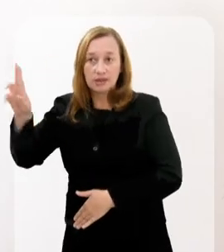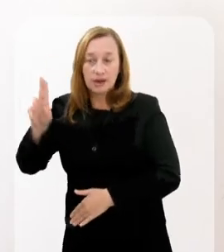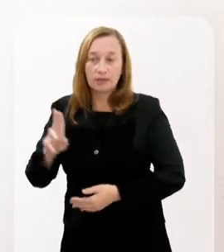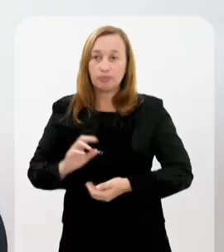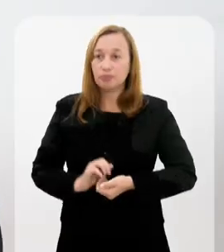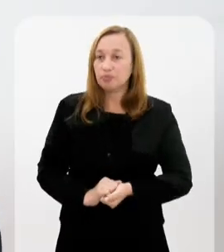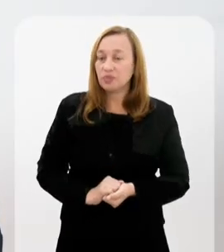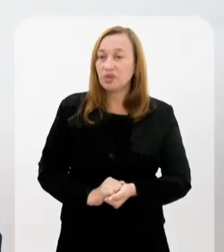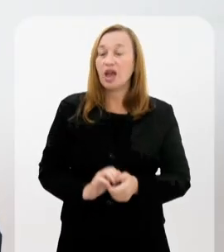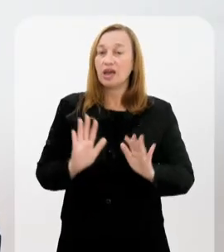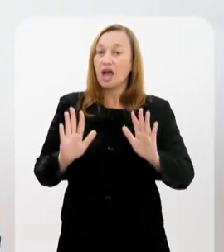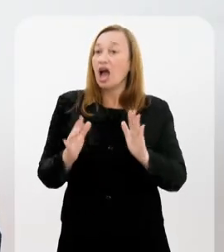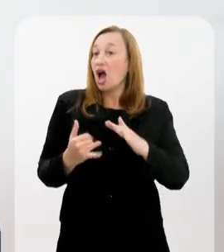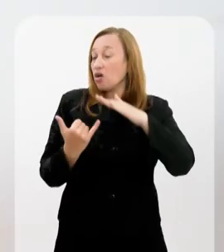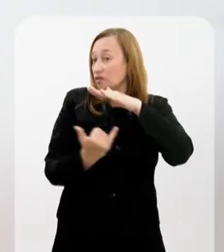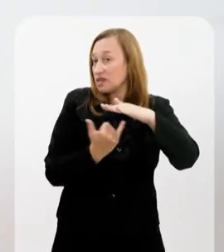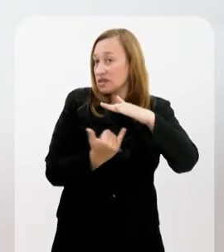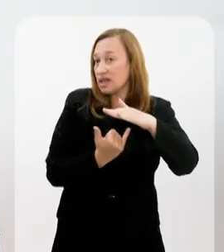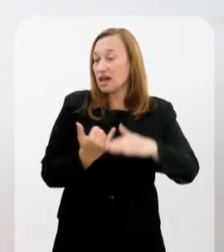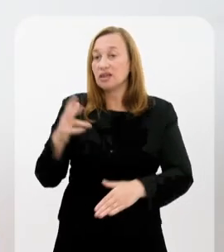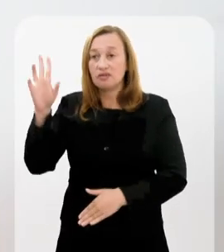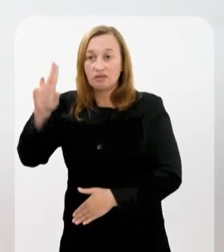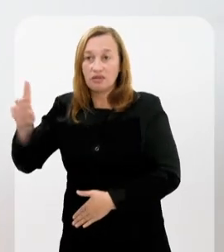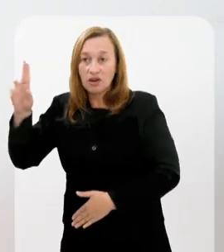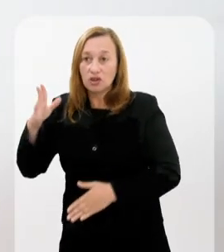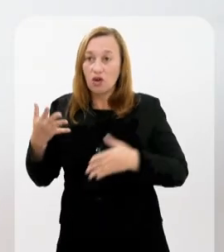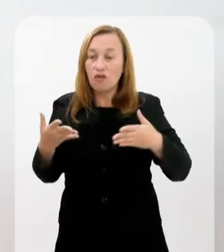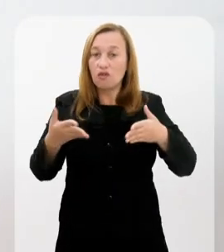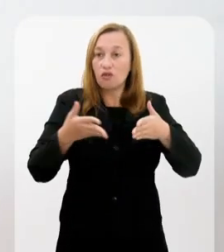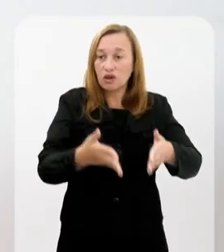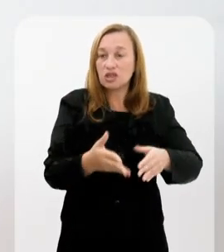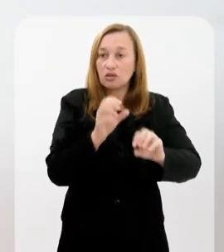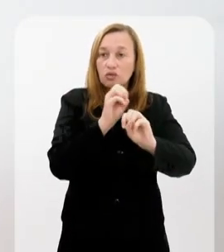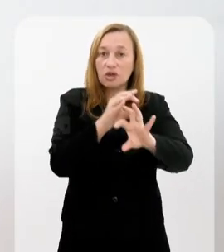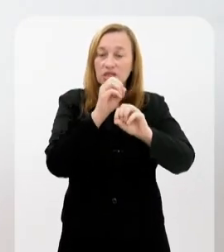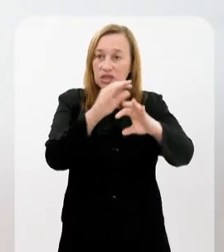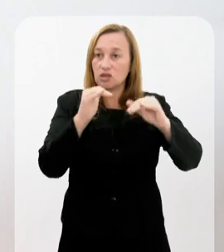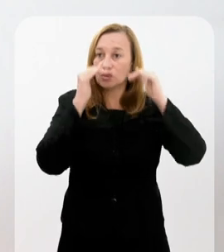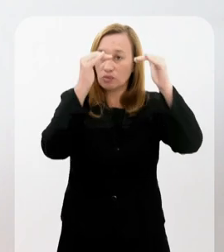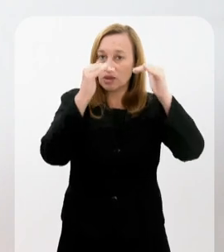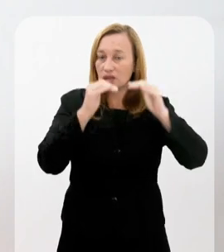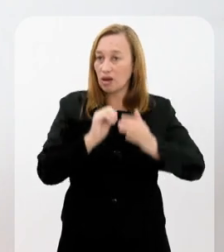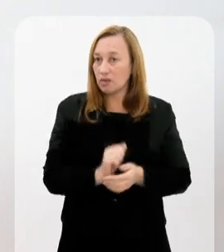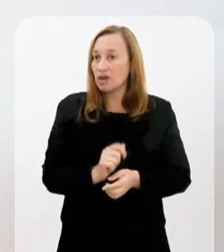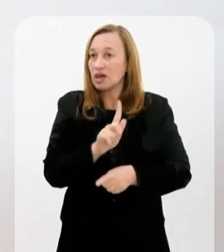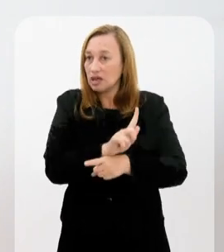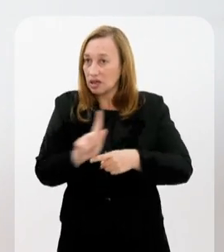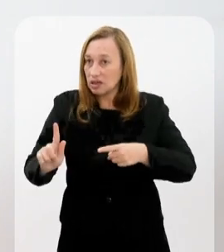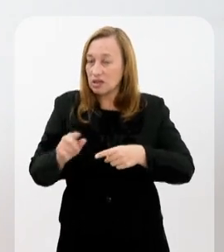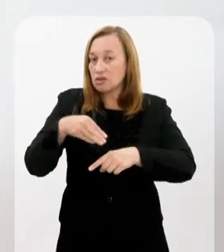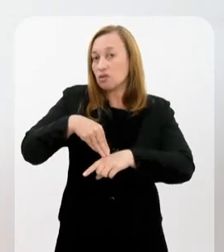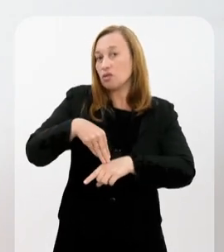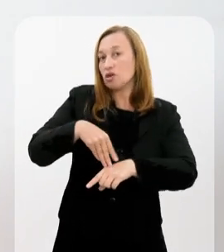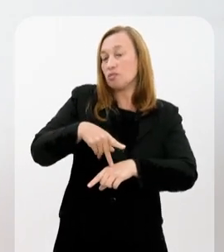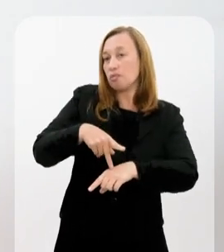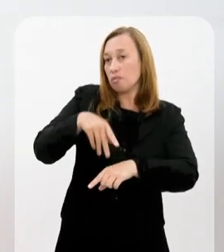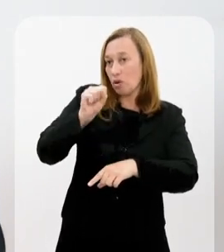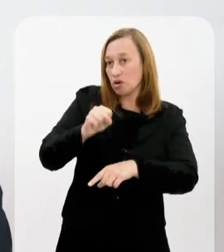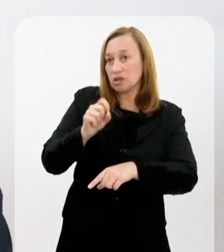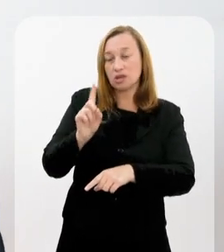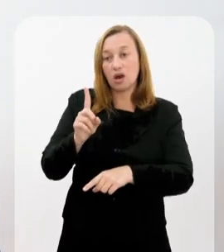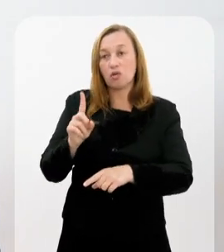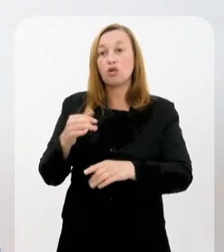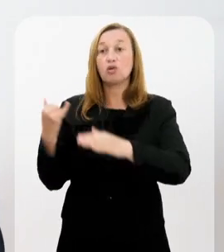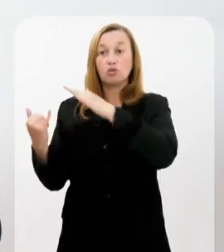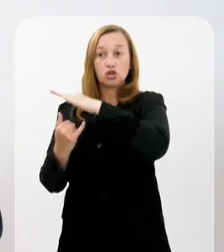É, na verdade, assim, a universidade, a faculdade, ela foca só no ensino superior. Certo. Na graduação e na pós-graduação.